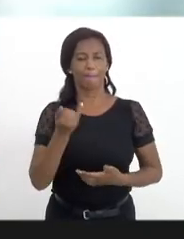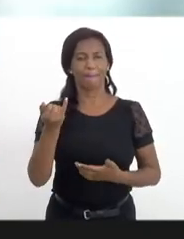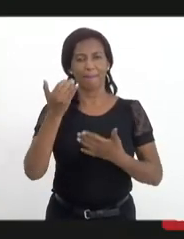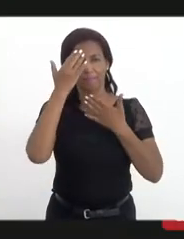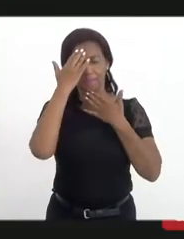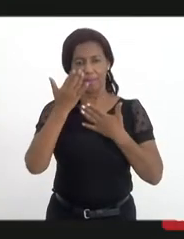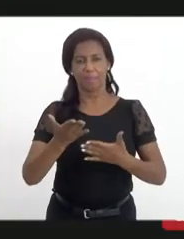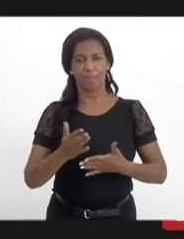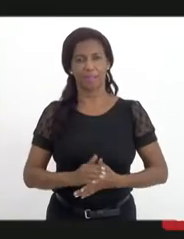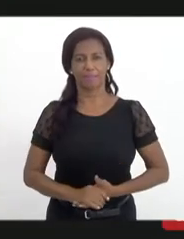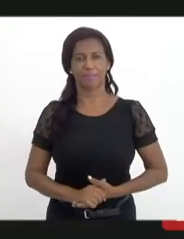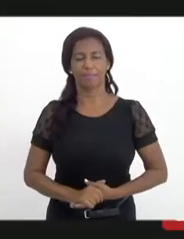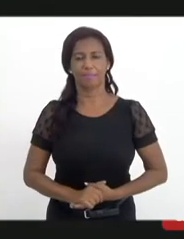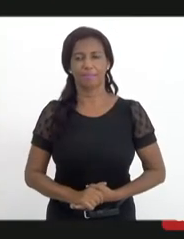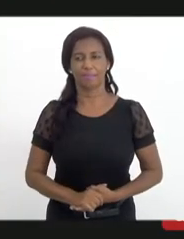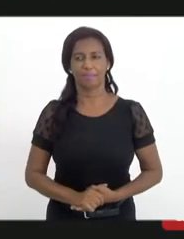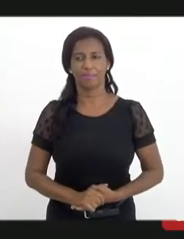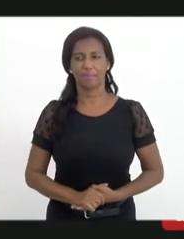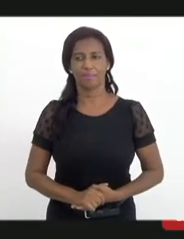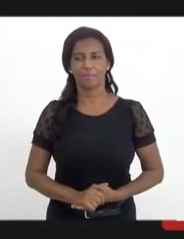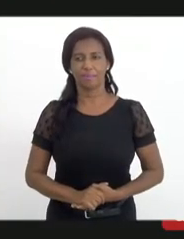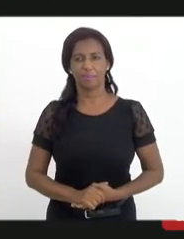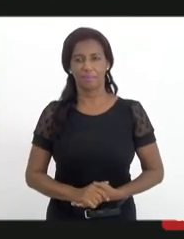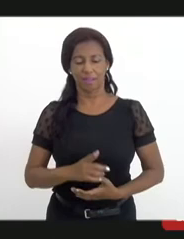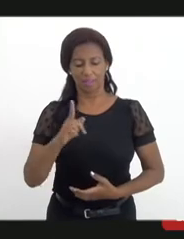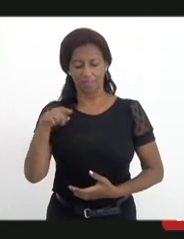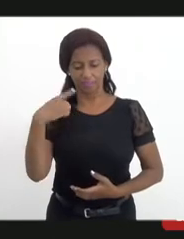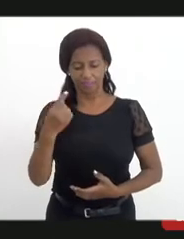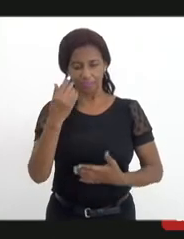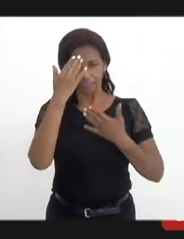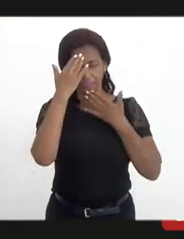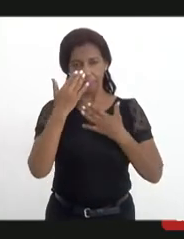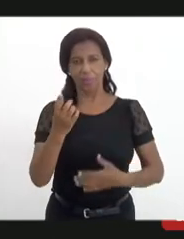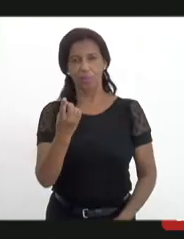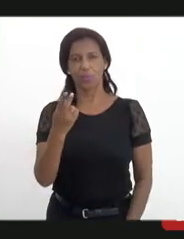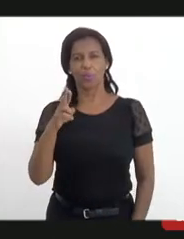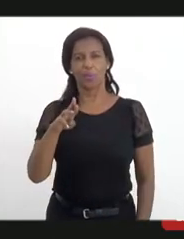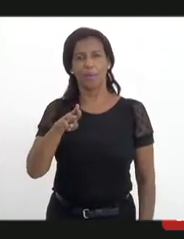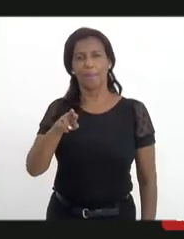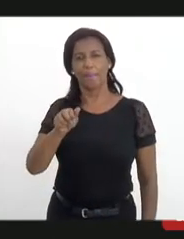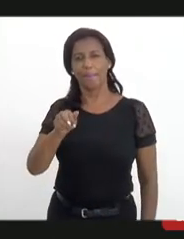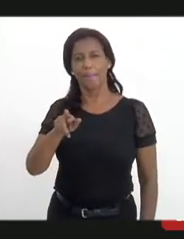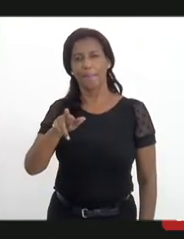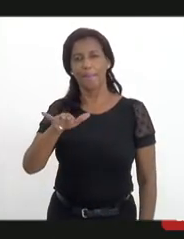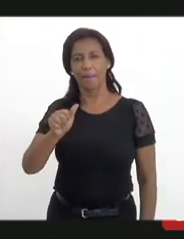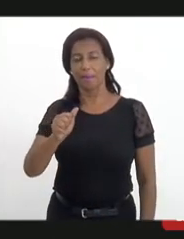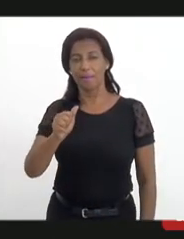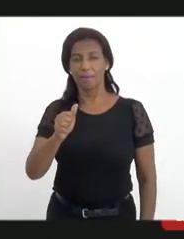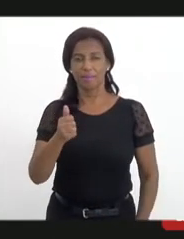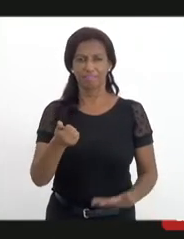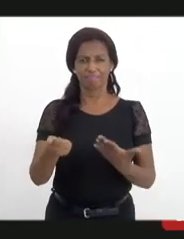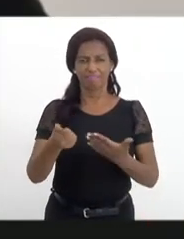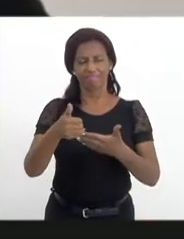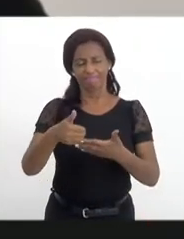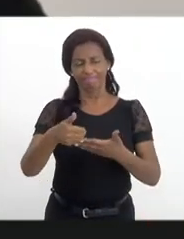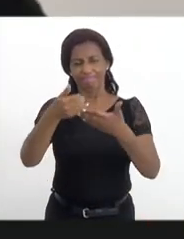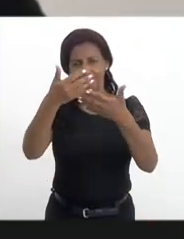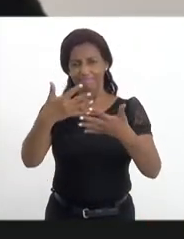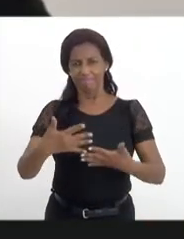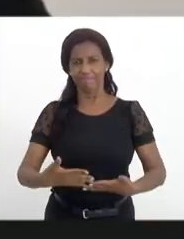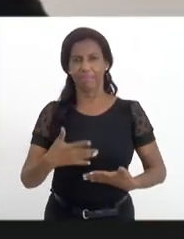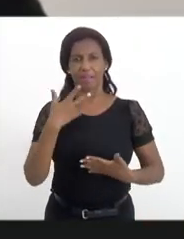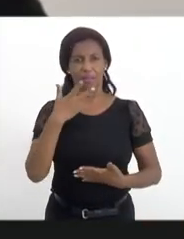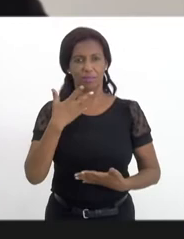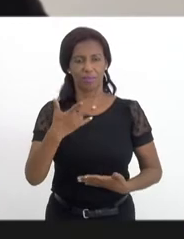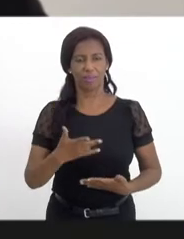obrigada. Nós que agradecemos doutora Márcia pelas palavras, pela explanação,